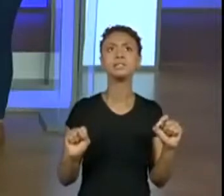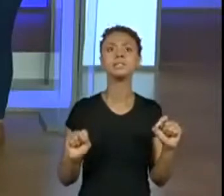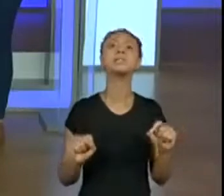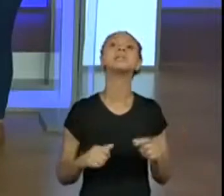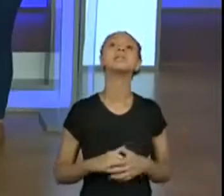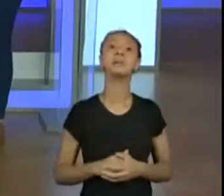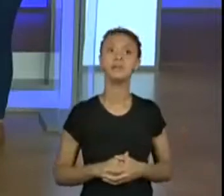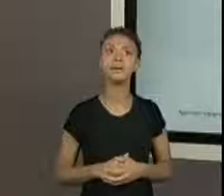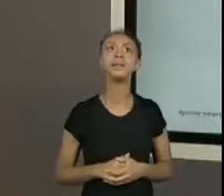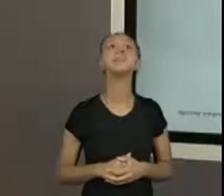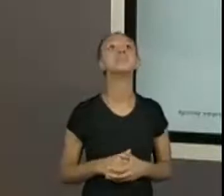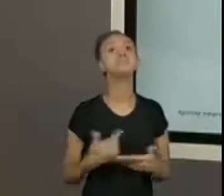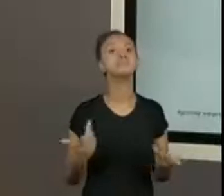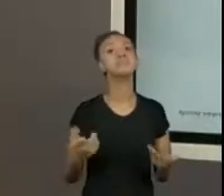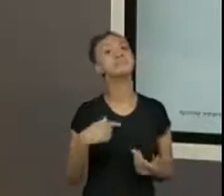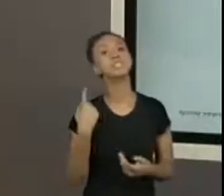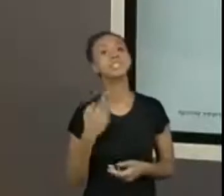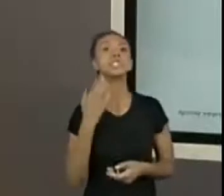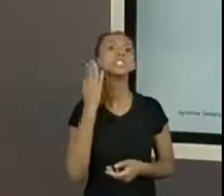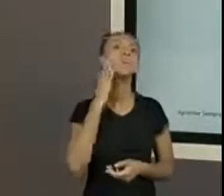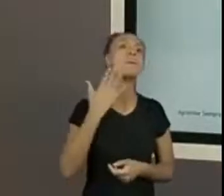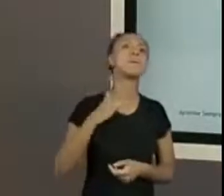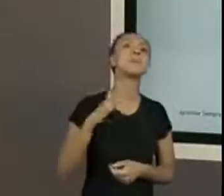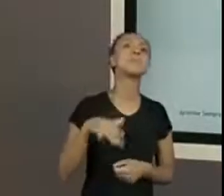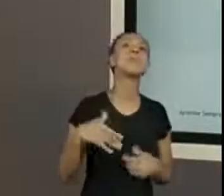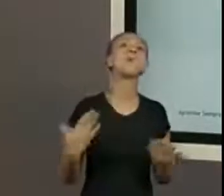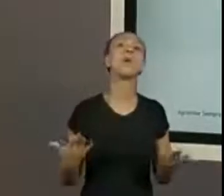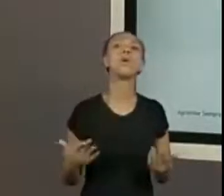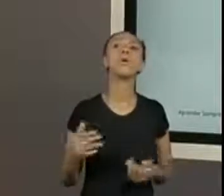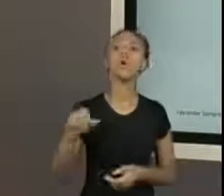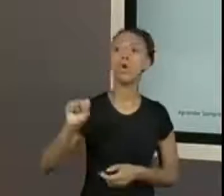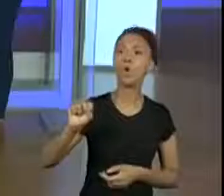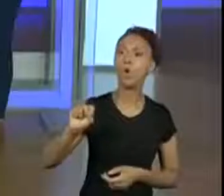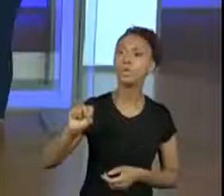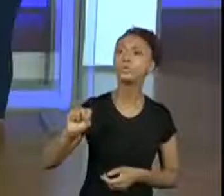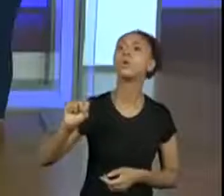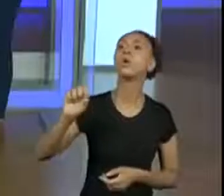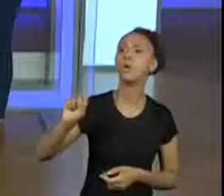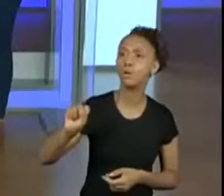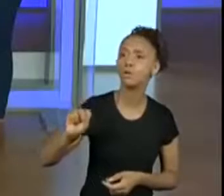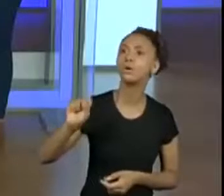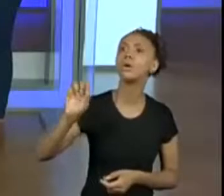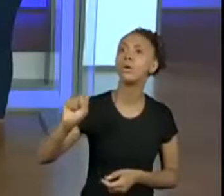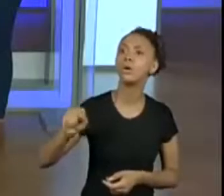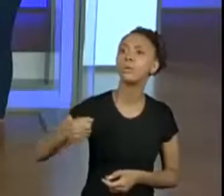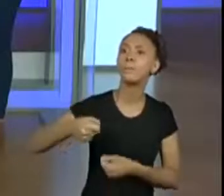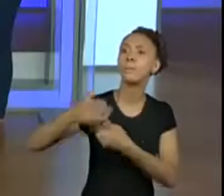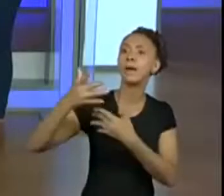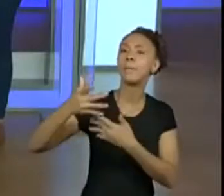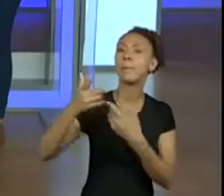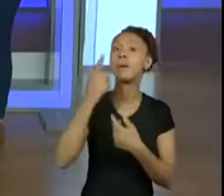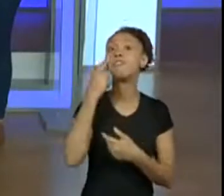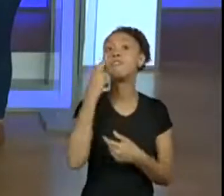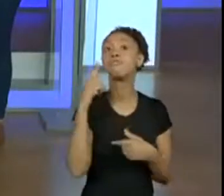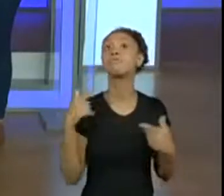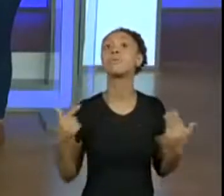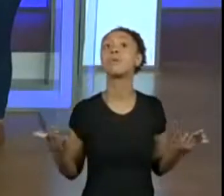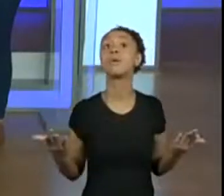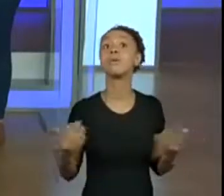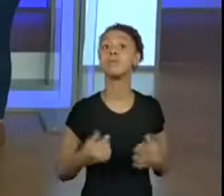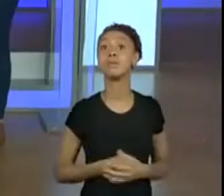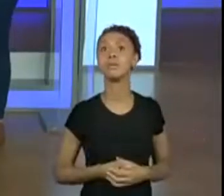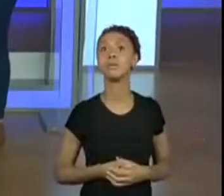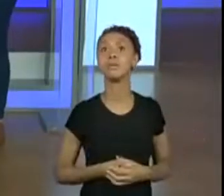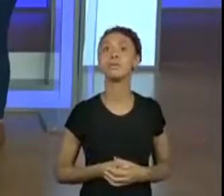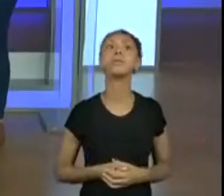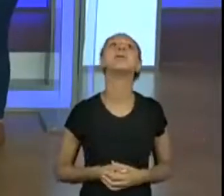para a gente conseguir ter uma noção de qual a gente escolher. A 8 está aparecendo repetidas vezes, Vamos dar uma olhadinha na 8? É, a 8 é